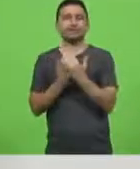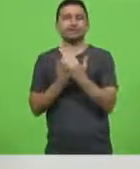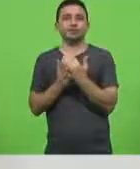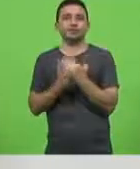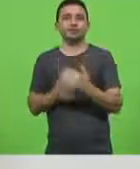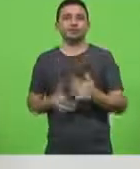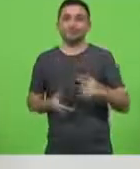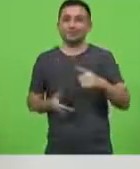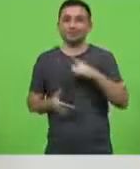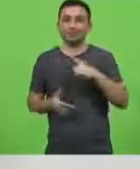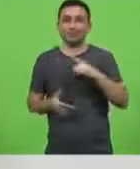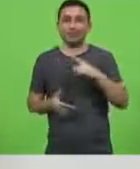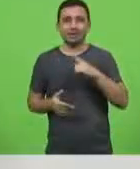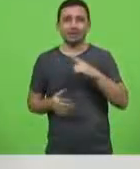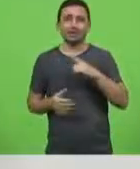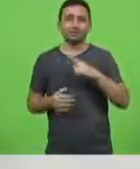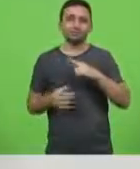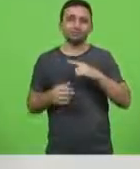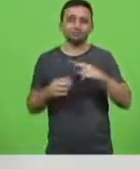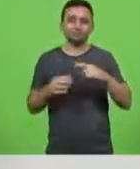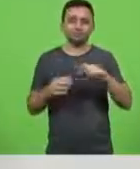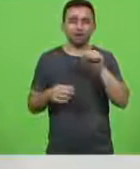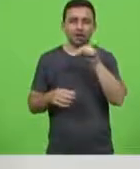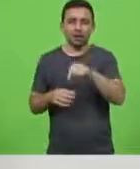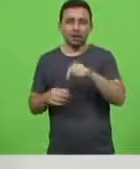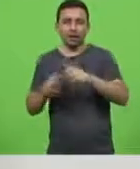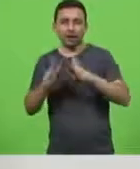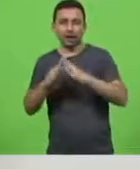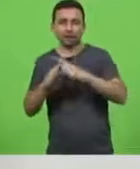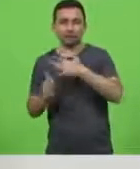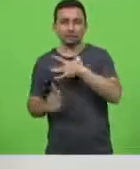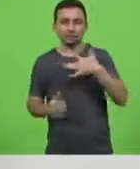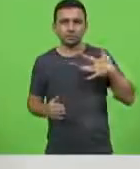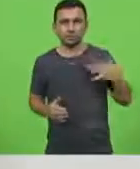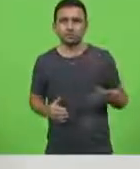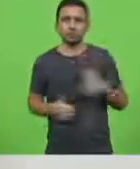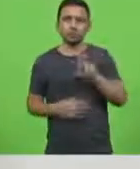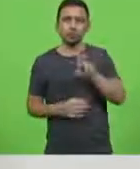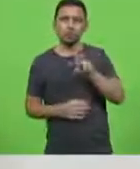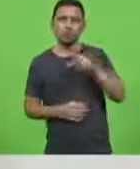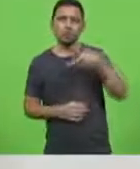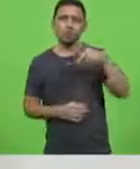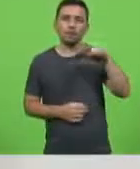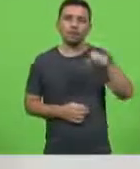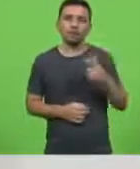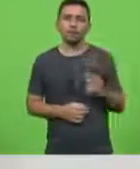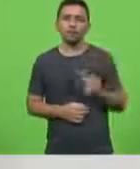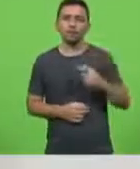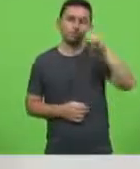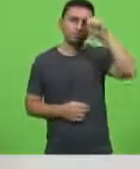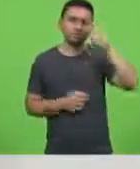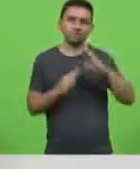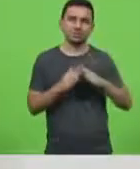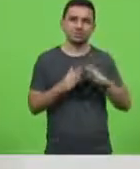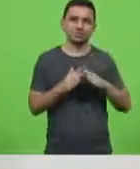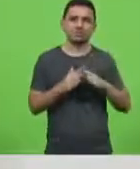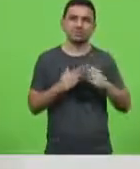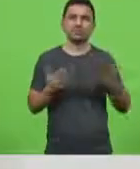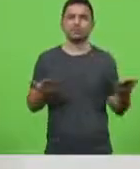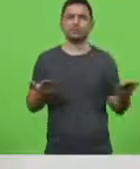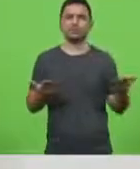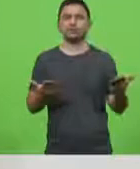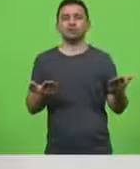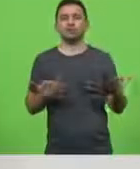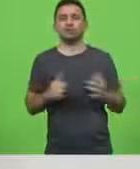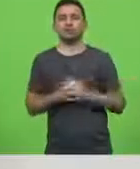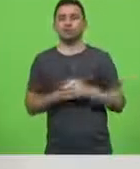postos de saúde das nossas prefeituras municipais rupas hospitais mas